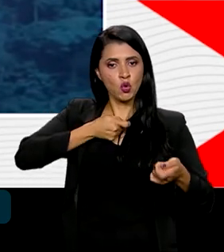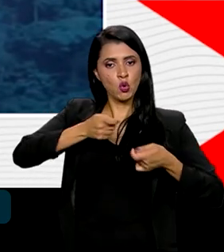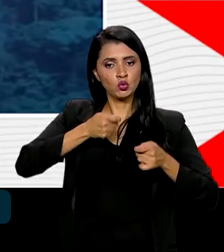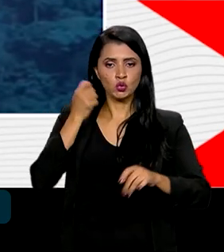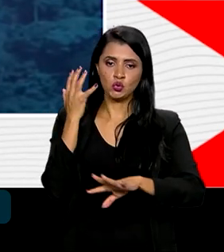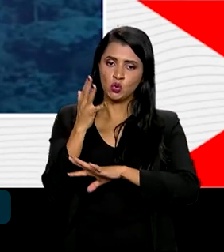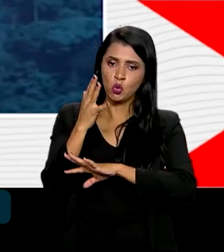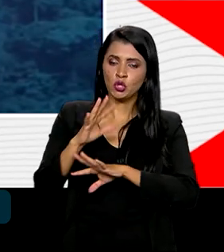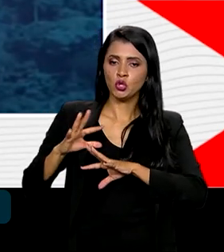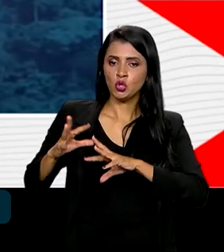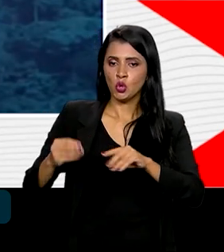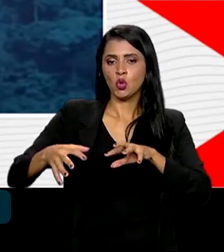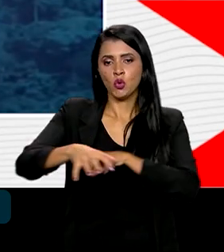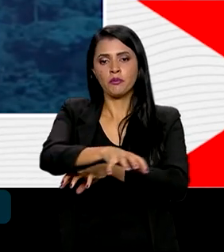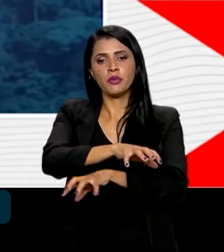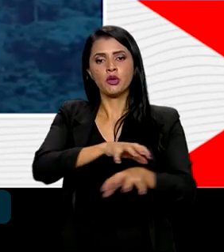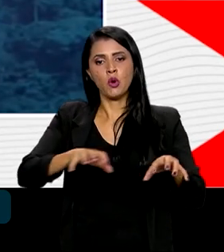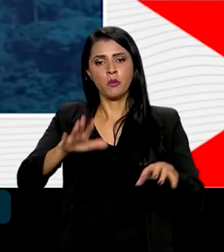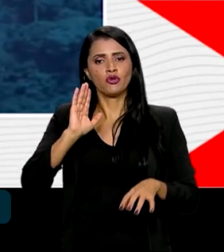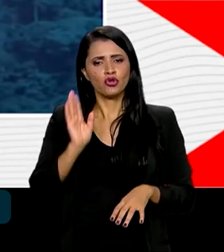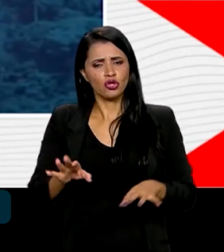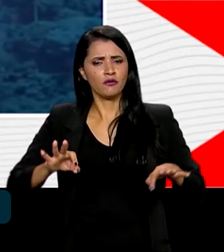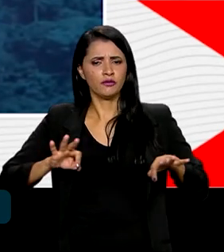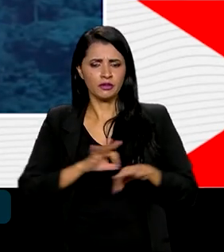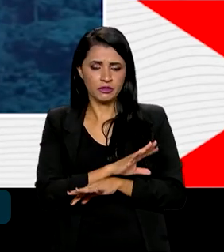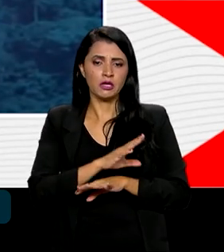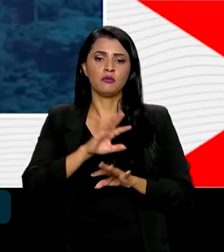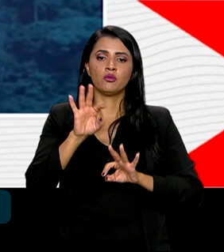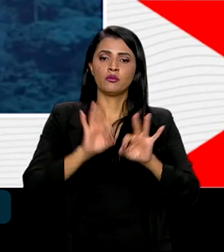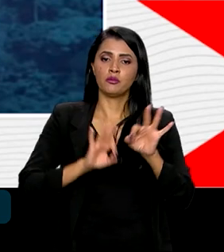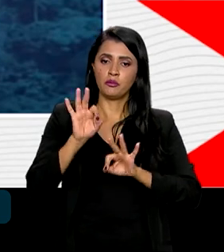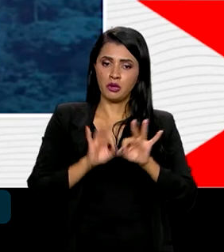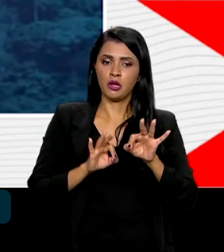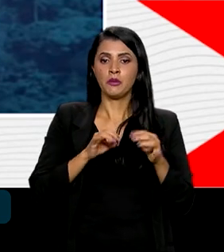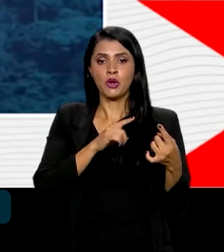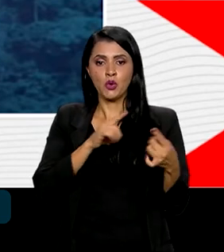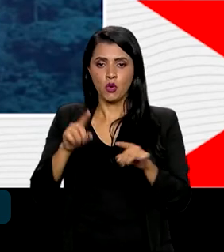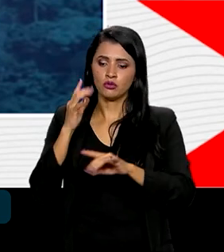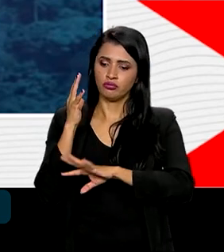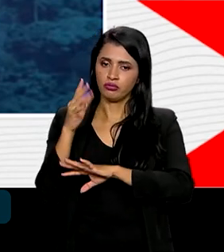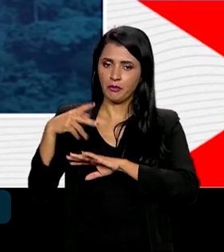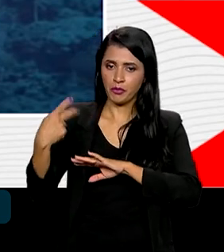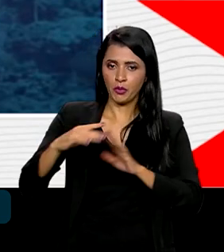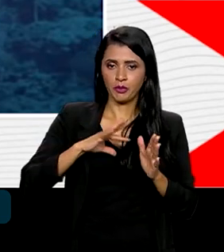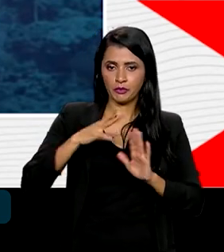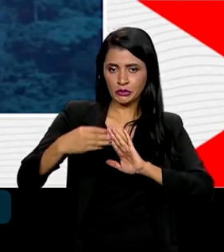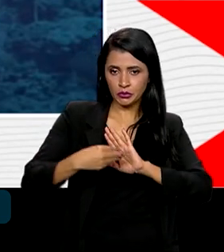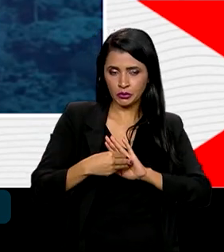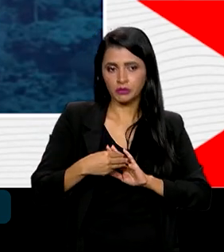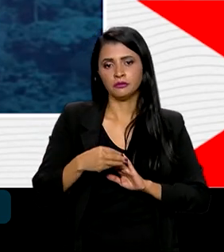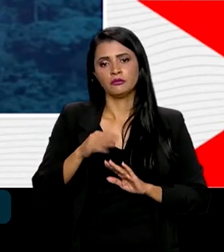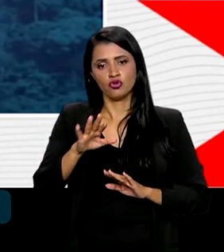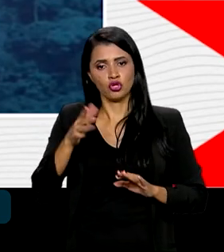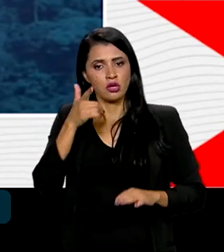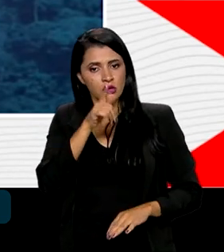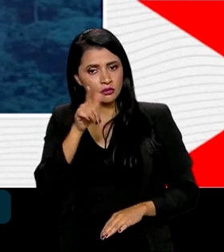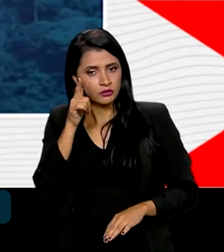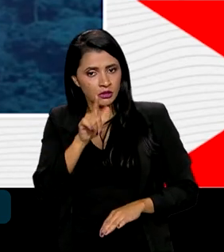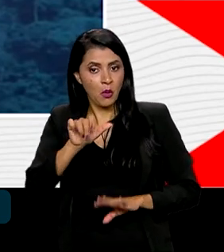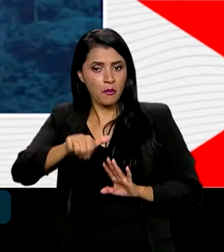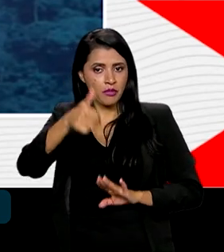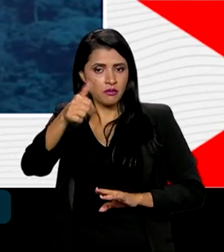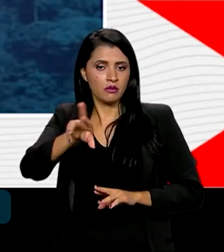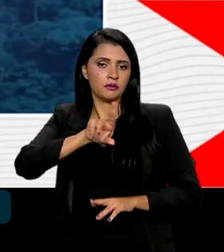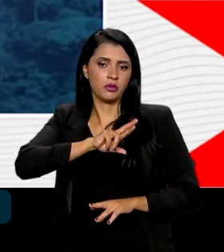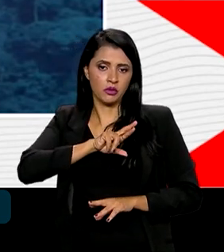todos os biomas. Nós já terminamos o plano de combate ao desmatamento da Amazônia, já conseguimos os primeiros